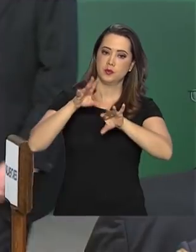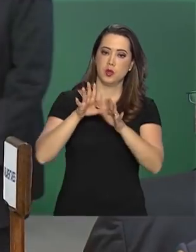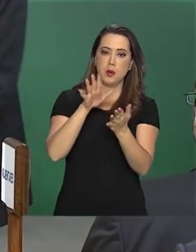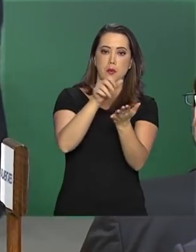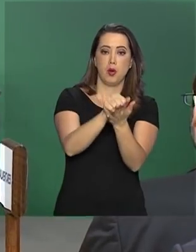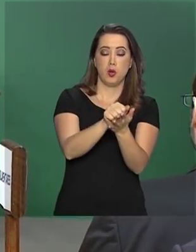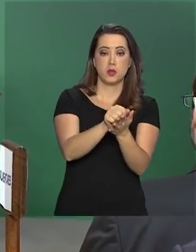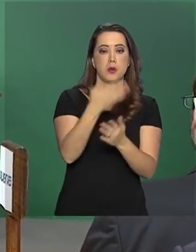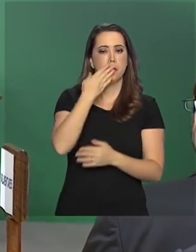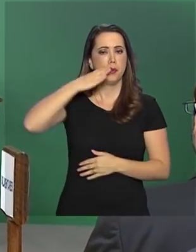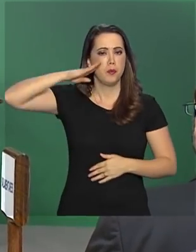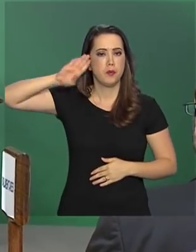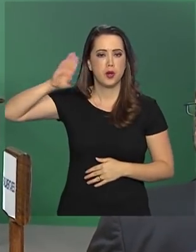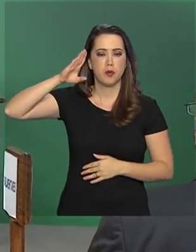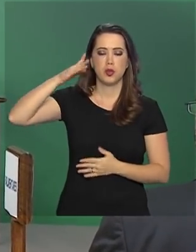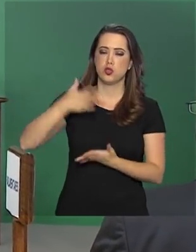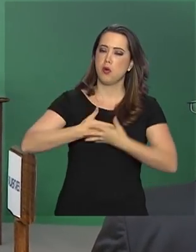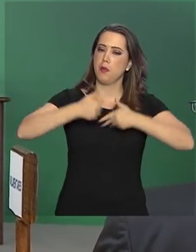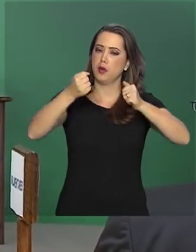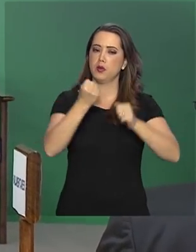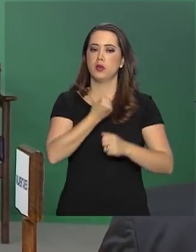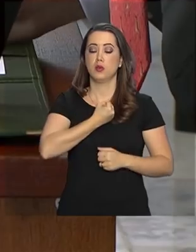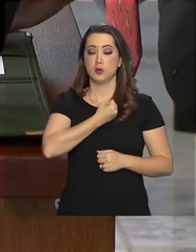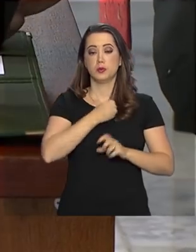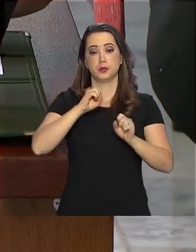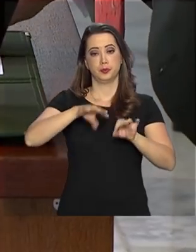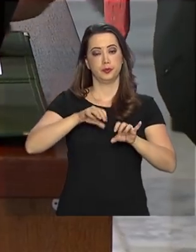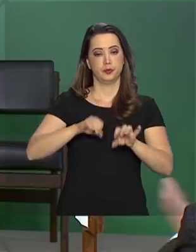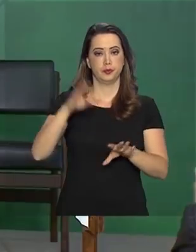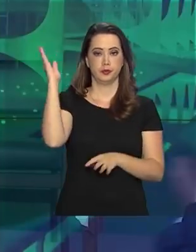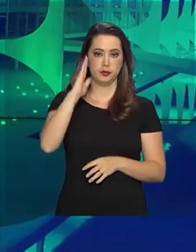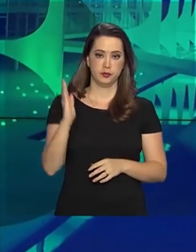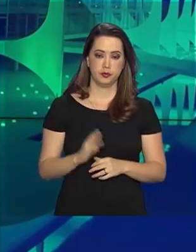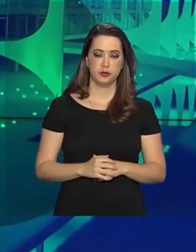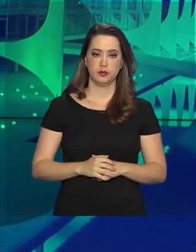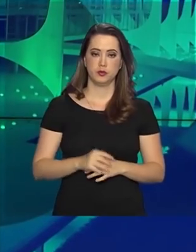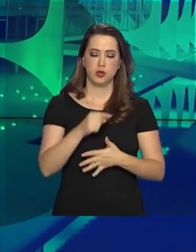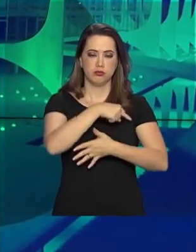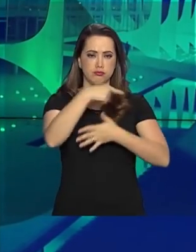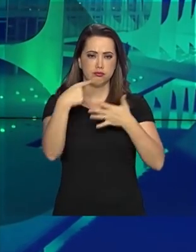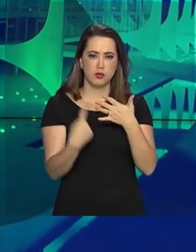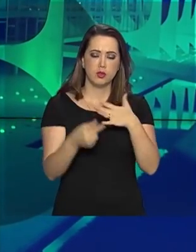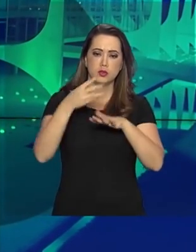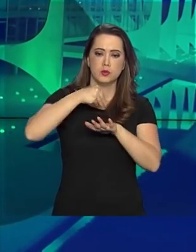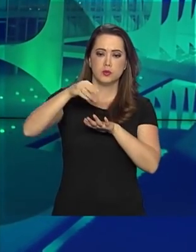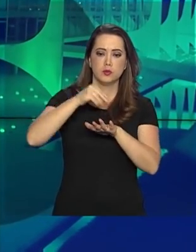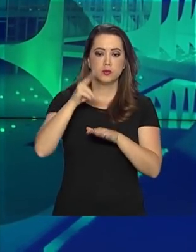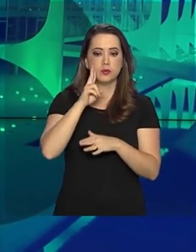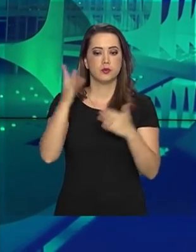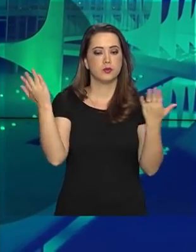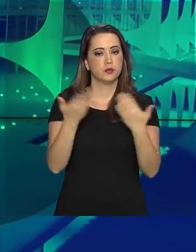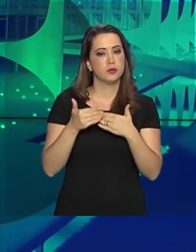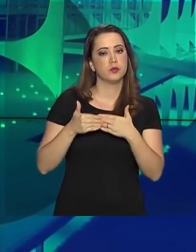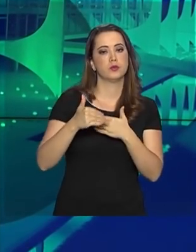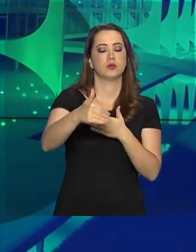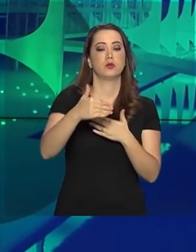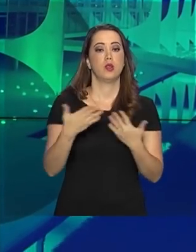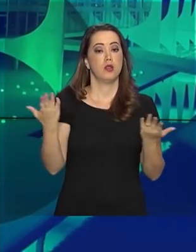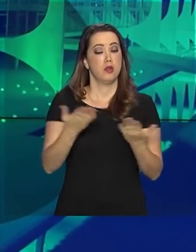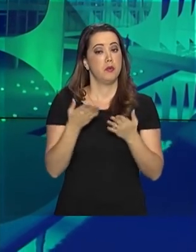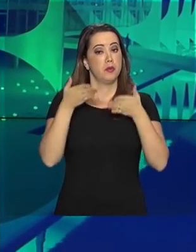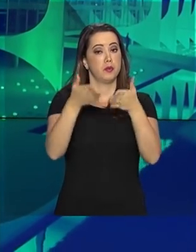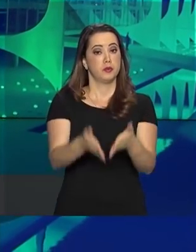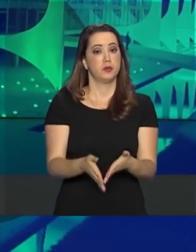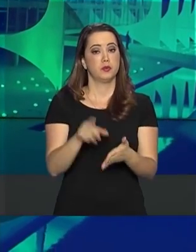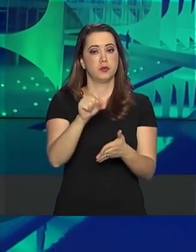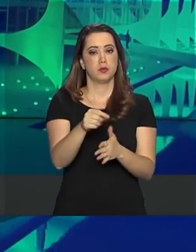posse e promete melhorar os índices da educação brasileira. Essas e outras notícias você acompanha agora. E